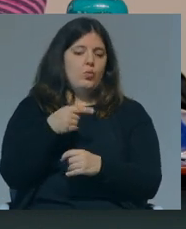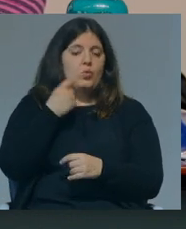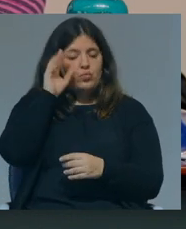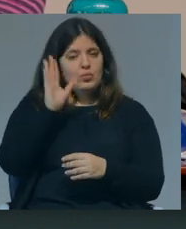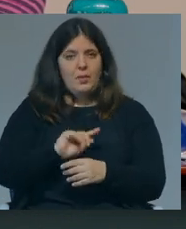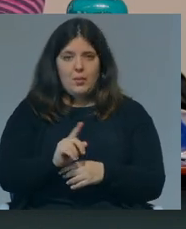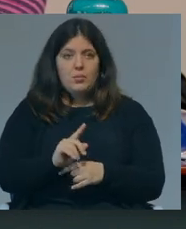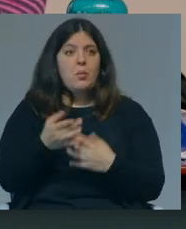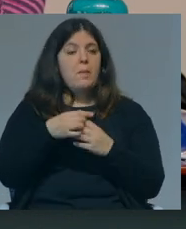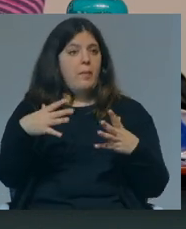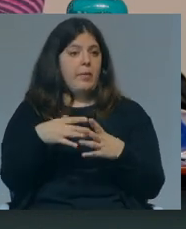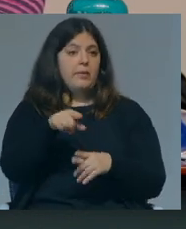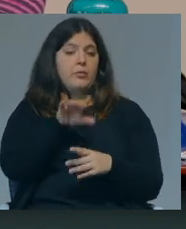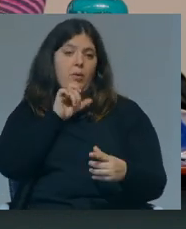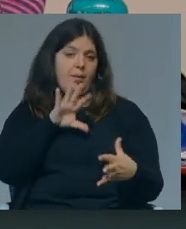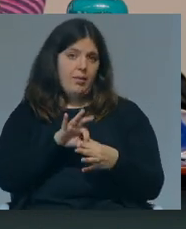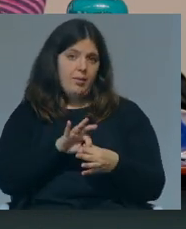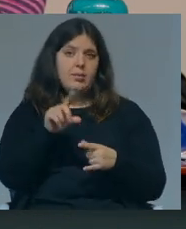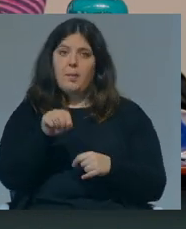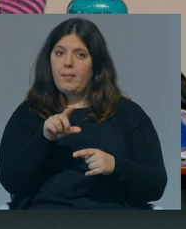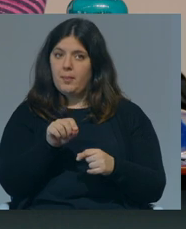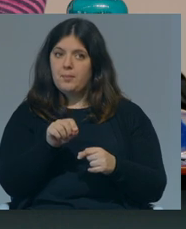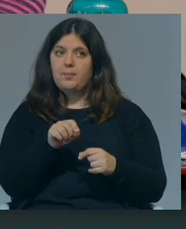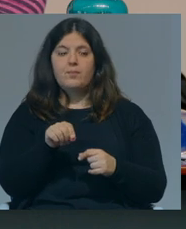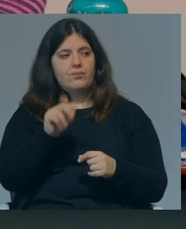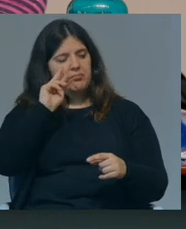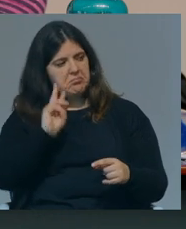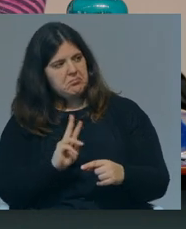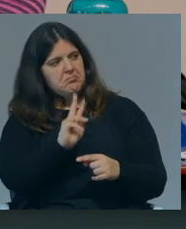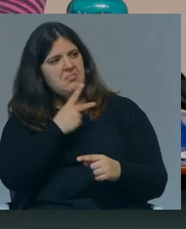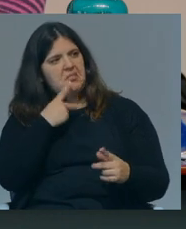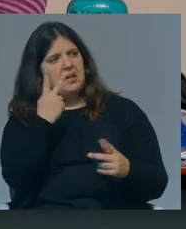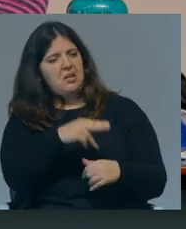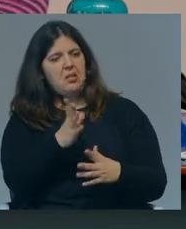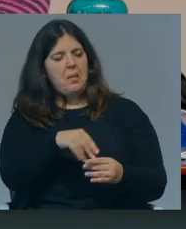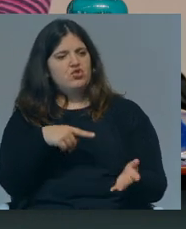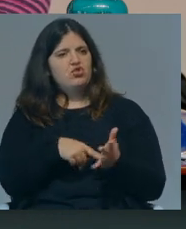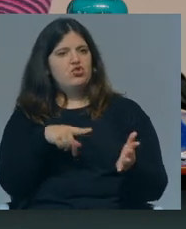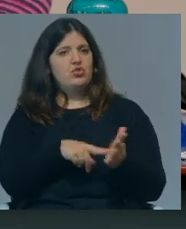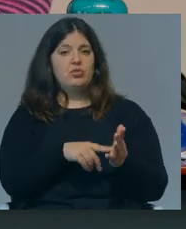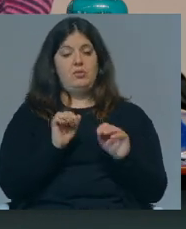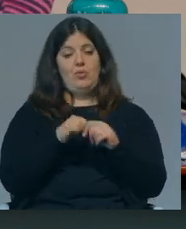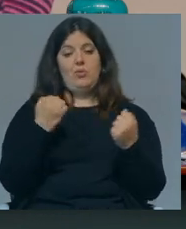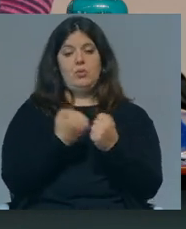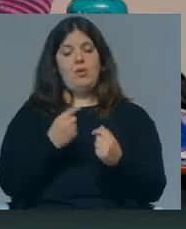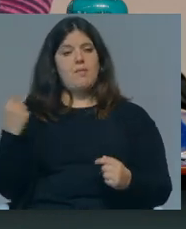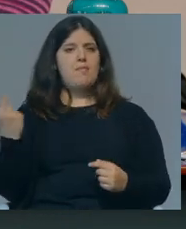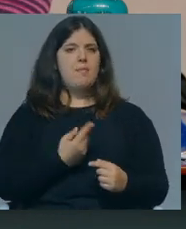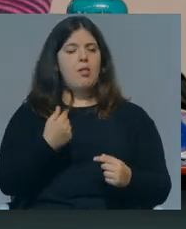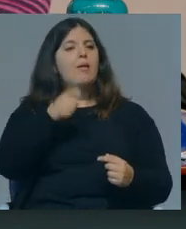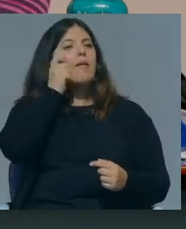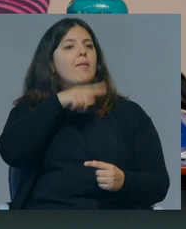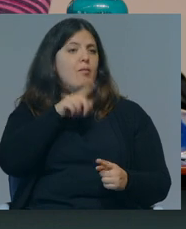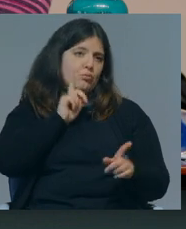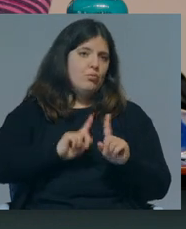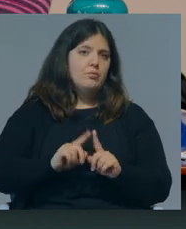mas uma parte disso também poderá vir do olhar muito mais crítico e muito mais exigente que a sociedade impõe às mulheres,